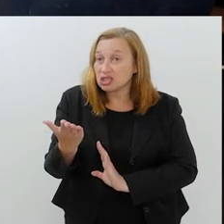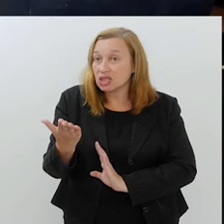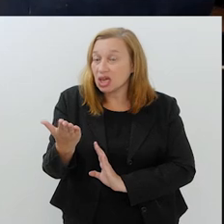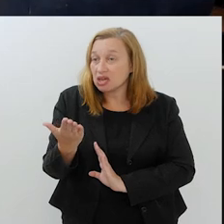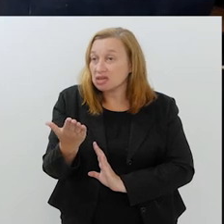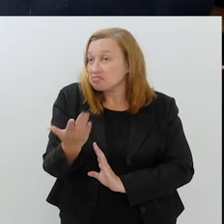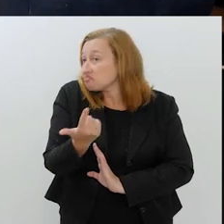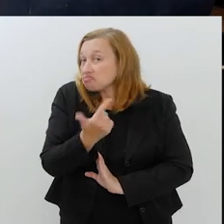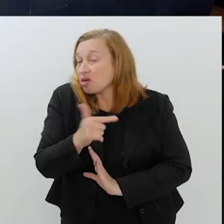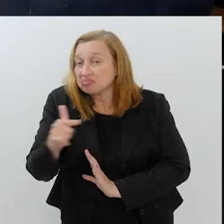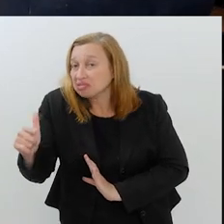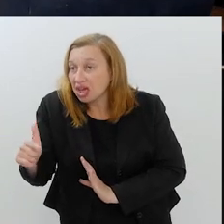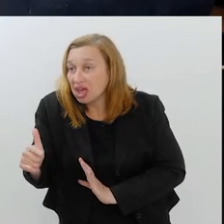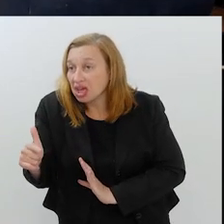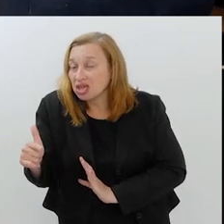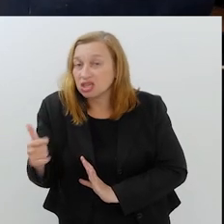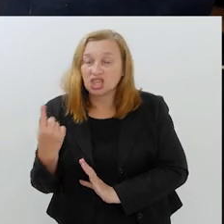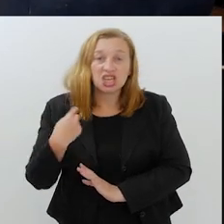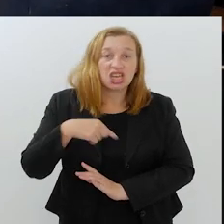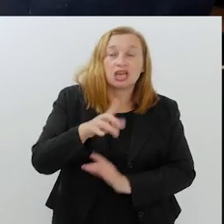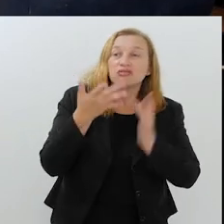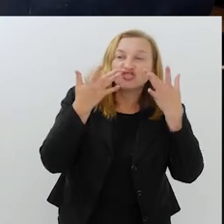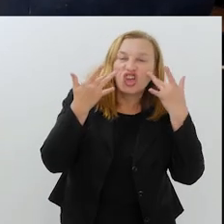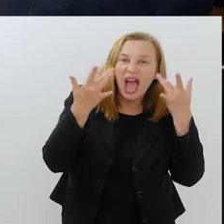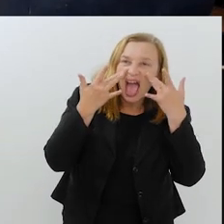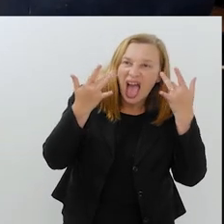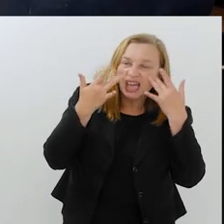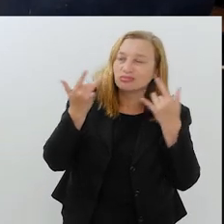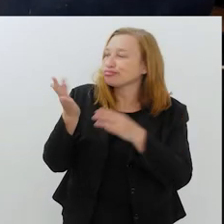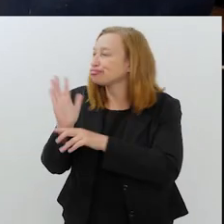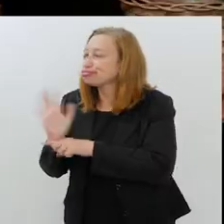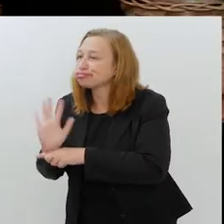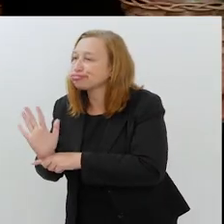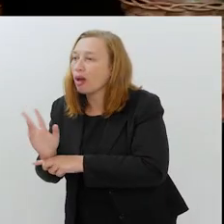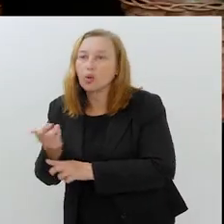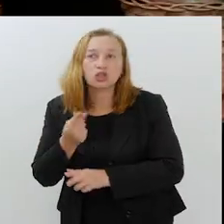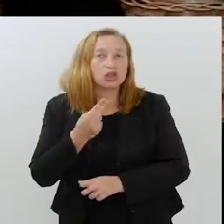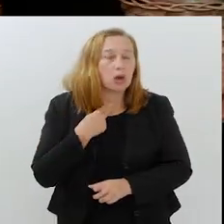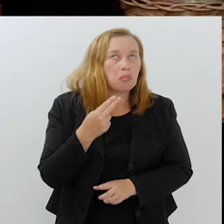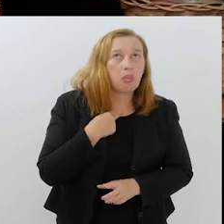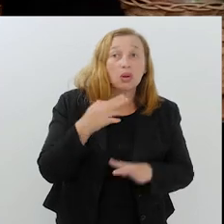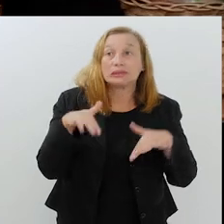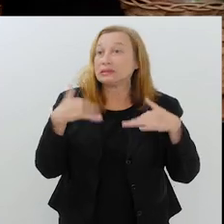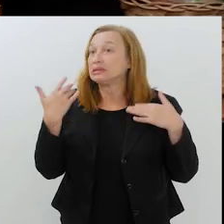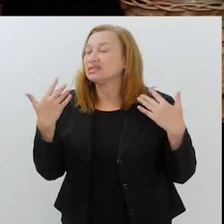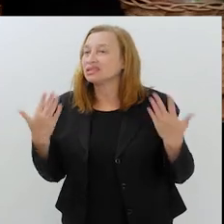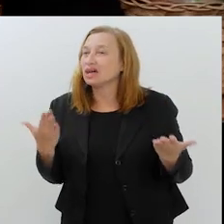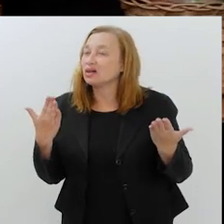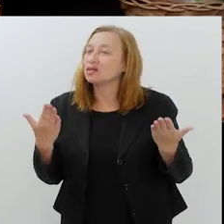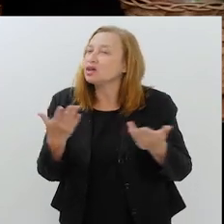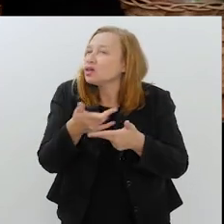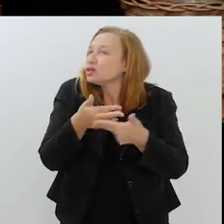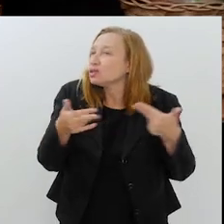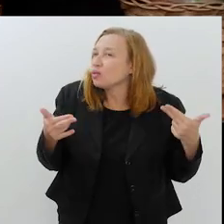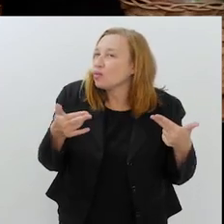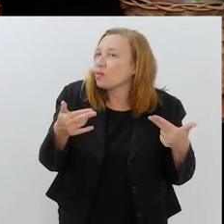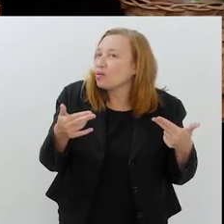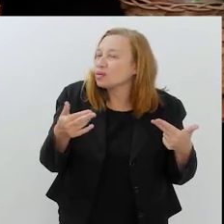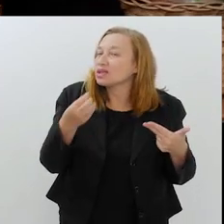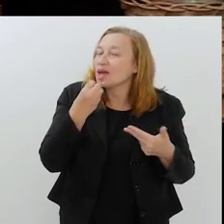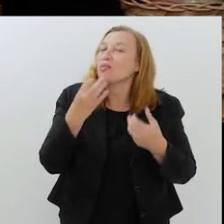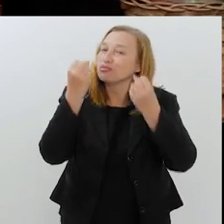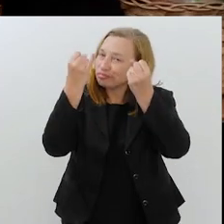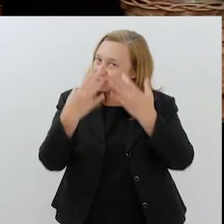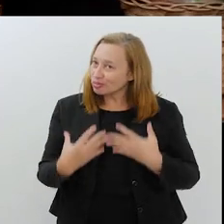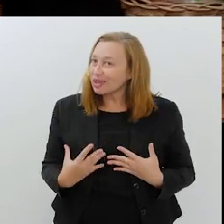vocês não existe, e é um teatro, e é um cinema. Então, isso são coisas